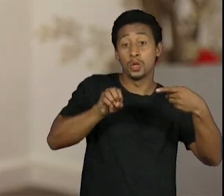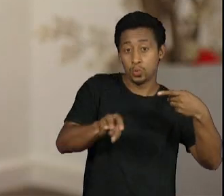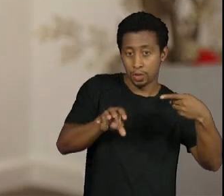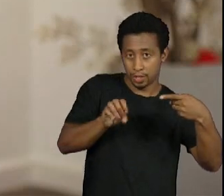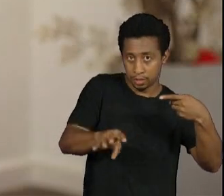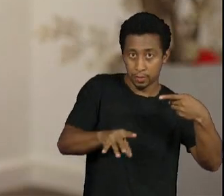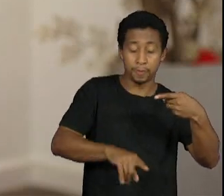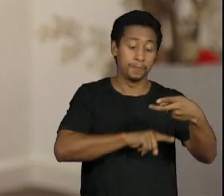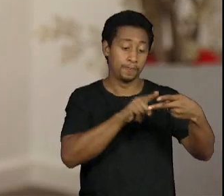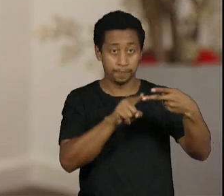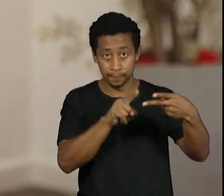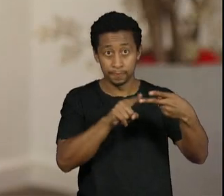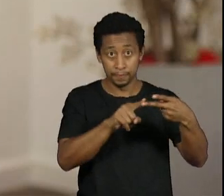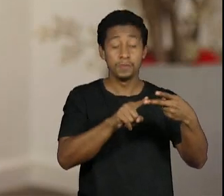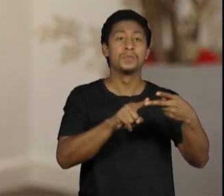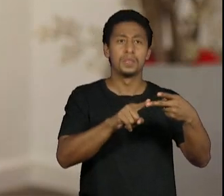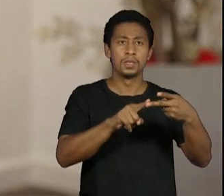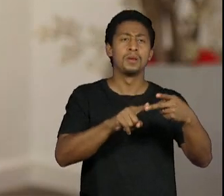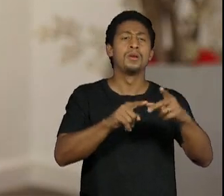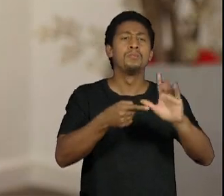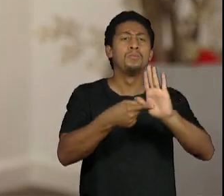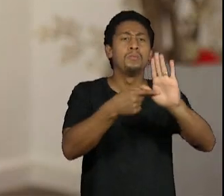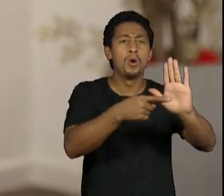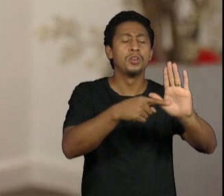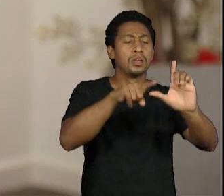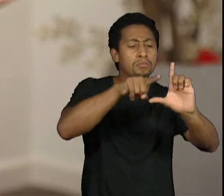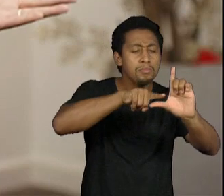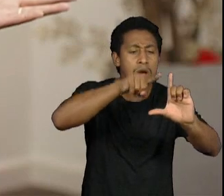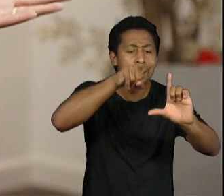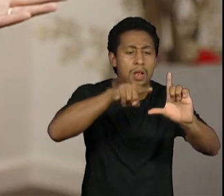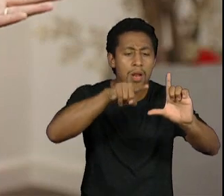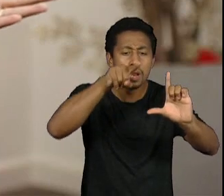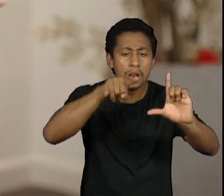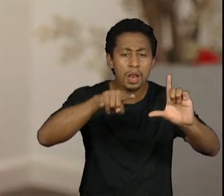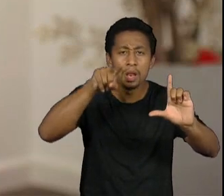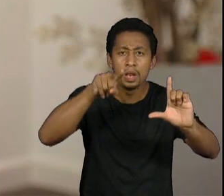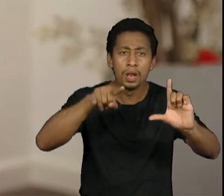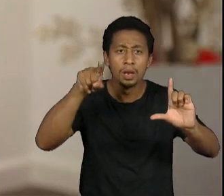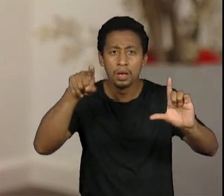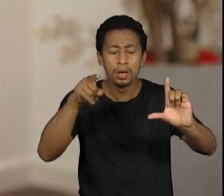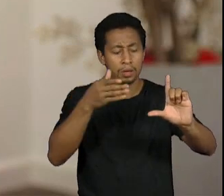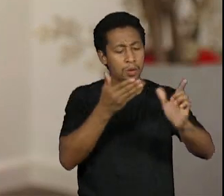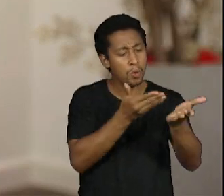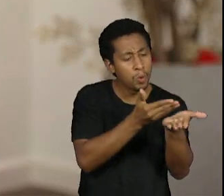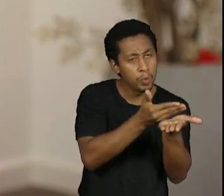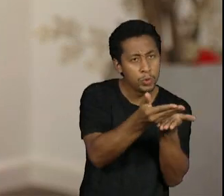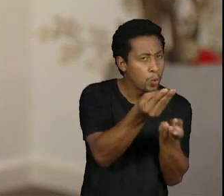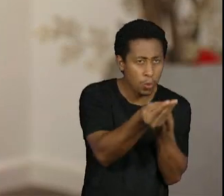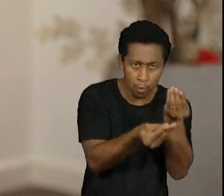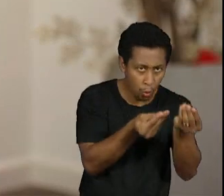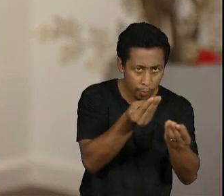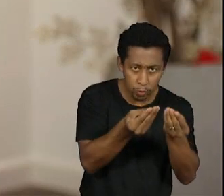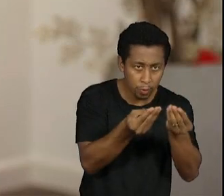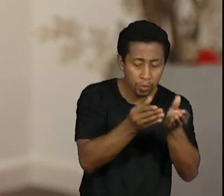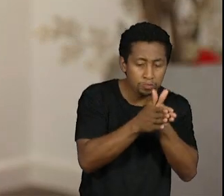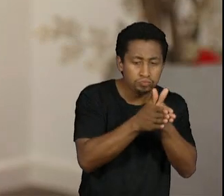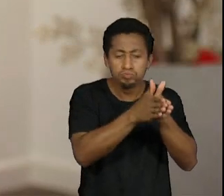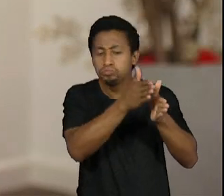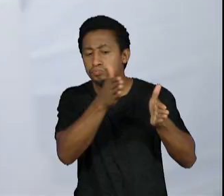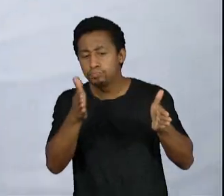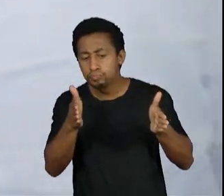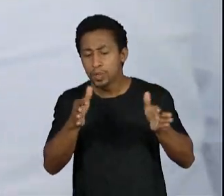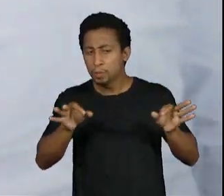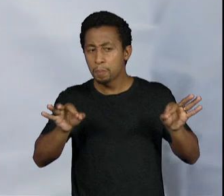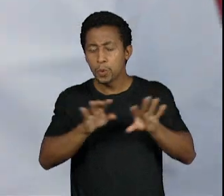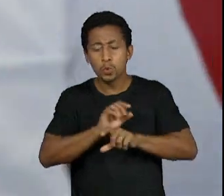é o pilar dos indicadores Nós precisamos saber de onde nós partimos onde nós estamos e para onde nós vamos